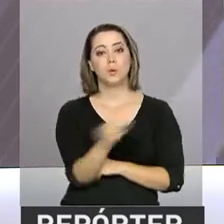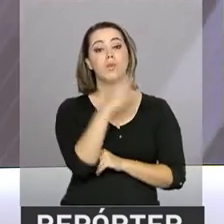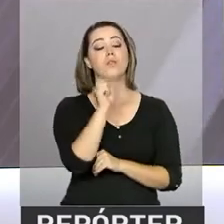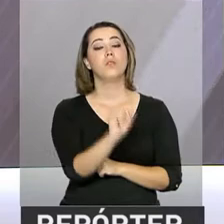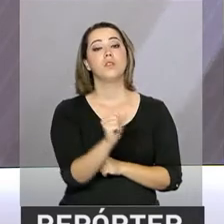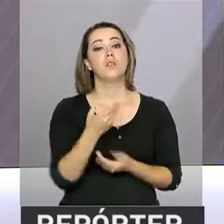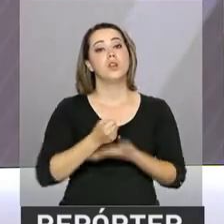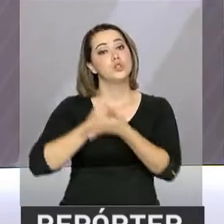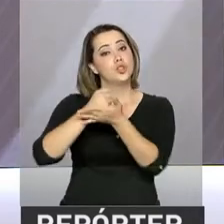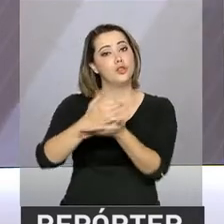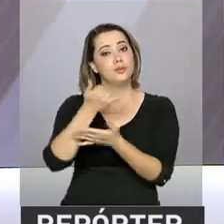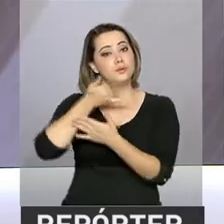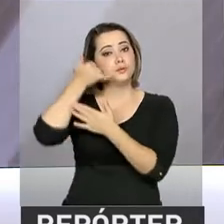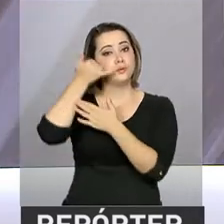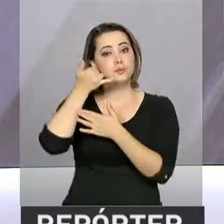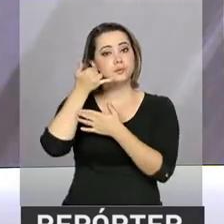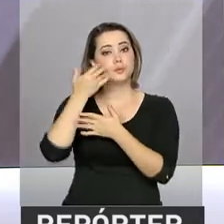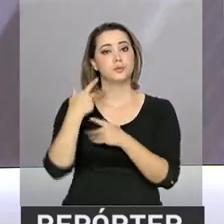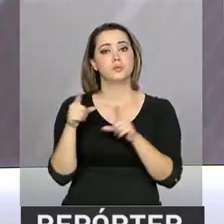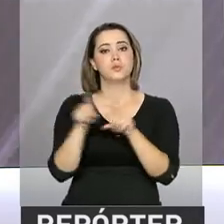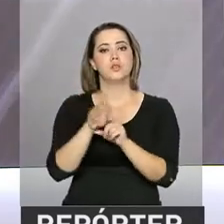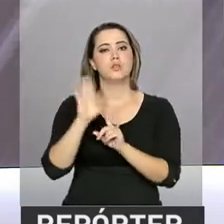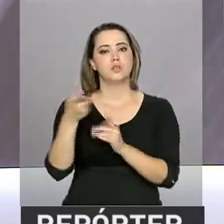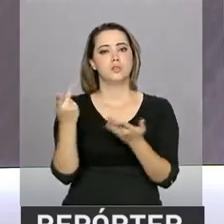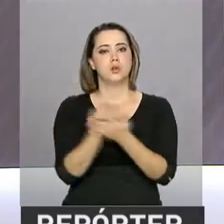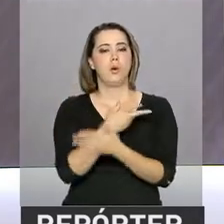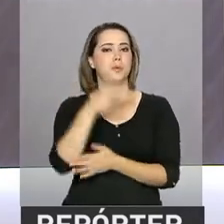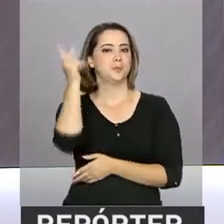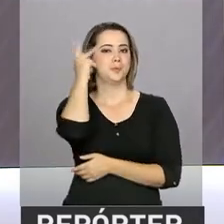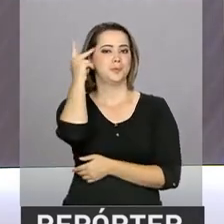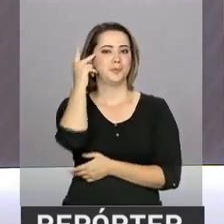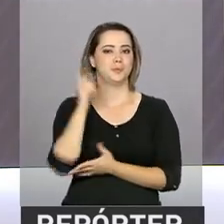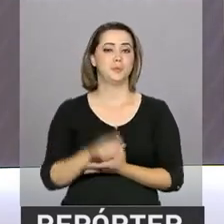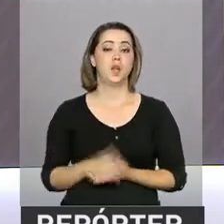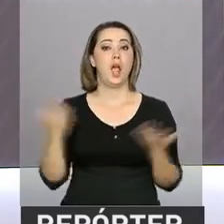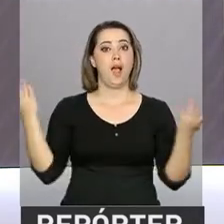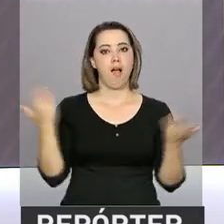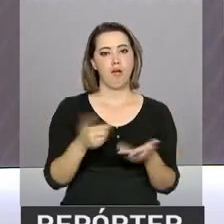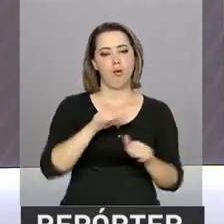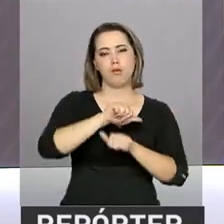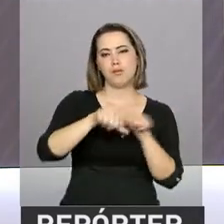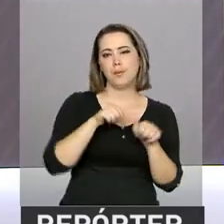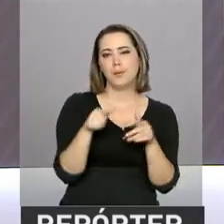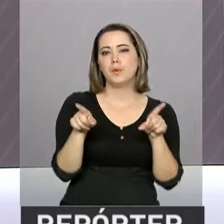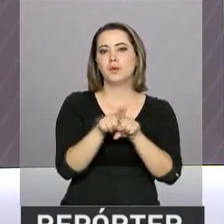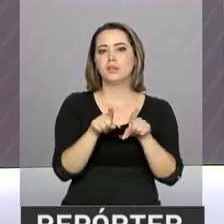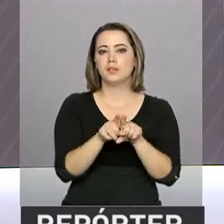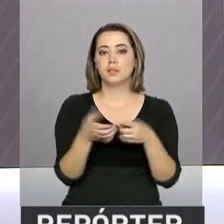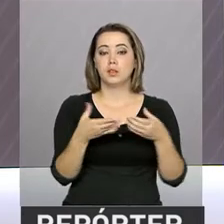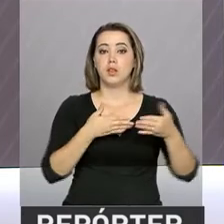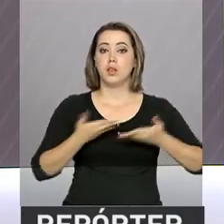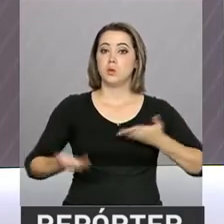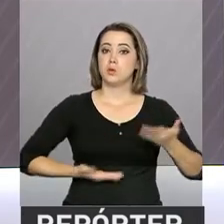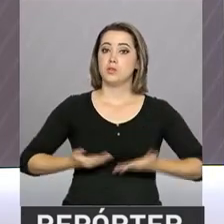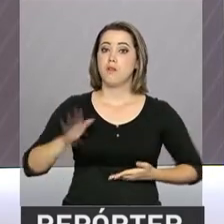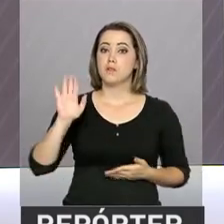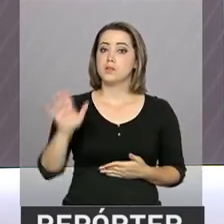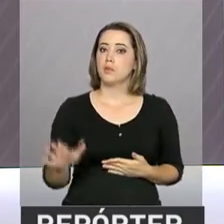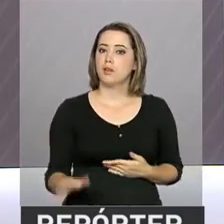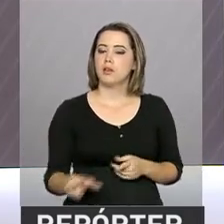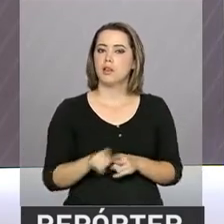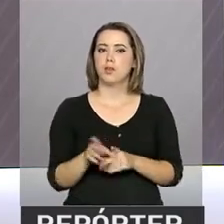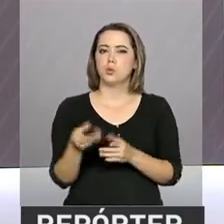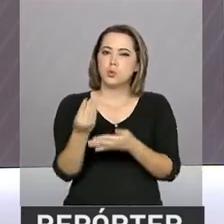oferta de serviço de telefonia móvel, que já funciona em São Paulo. E agora contam também com o serviço mais barato de